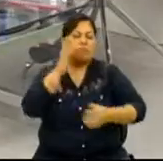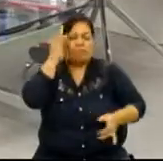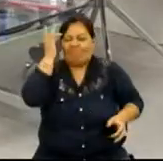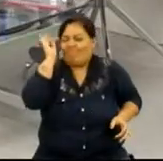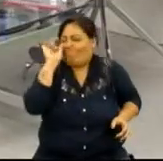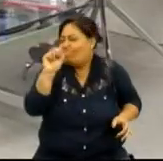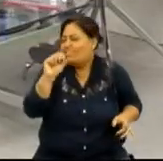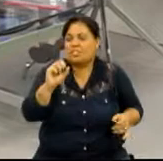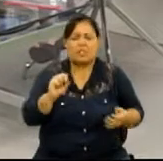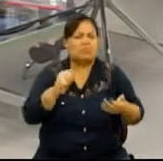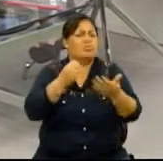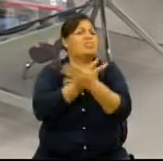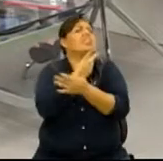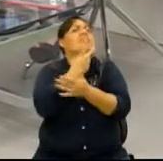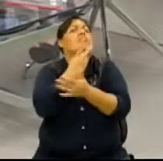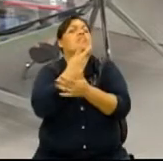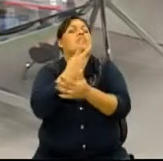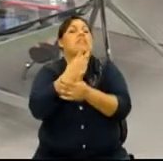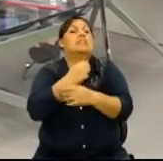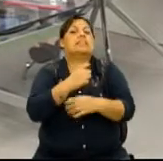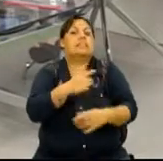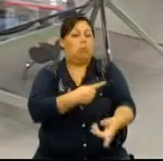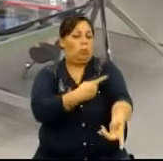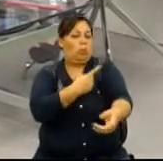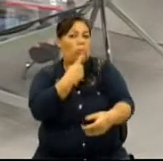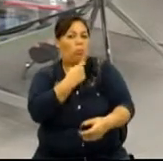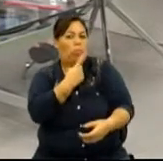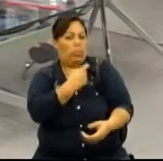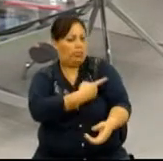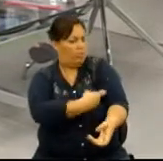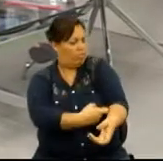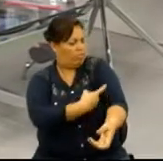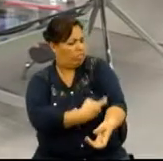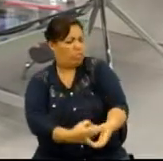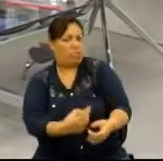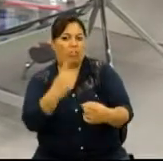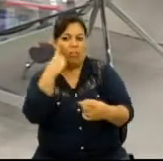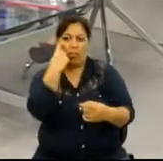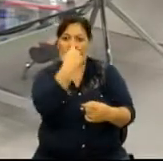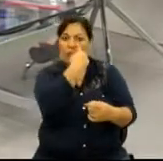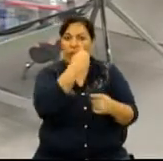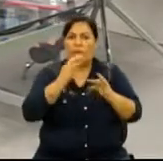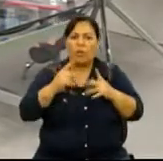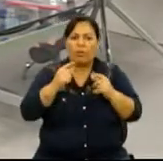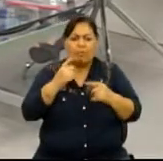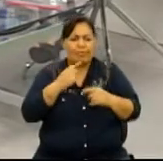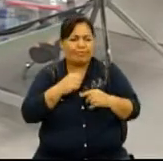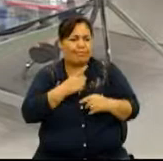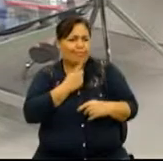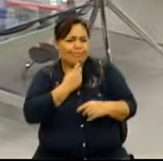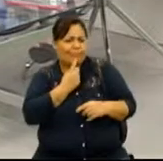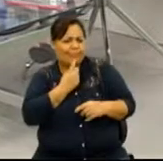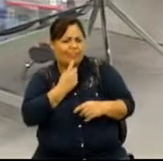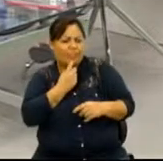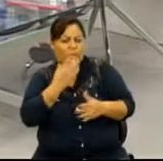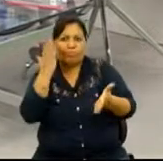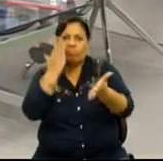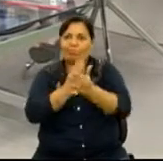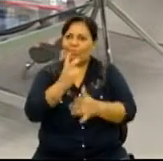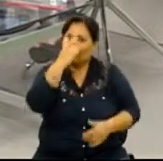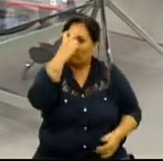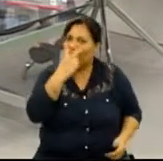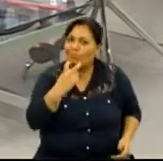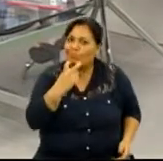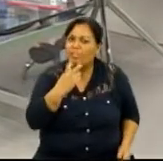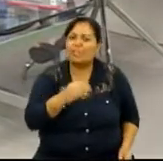família? Não, não se sabe o que aconteceu. Houve uma hemorragia, ela teve uma percepção de que estava tudo vermelho e depois ela parou de